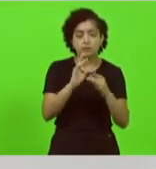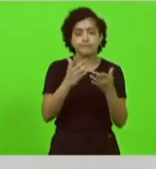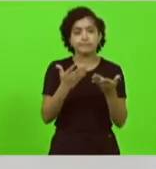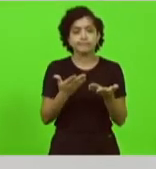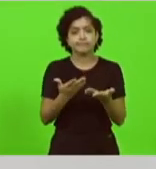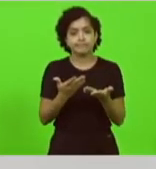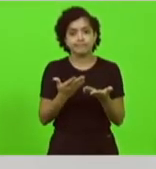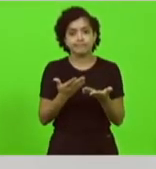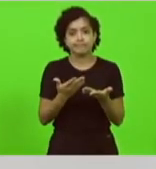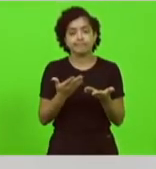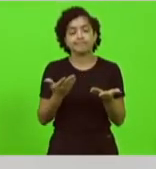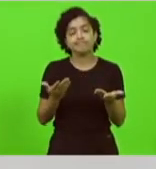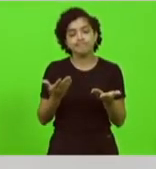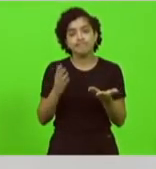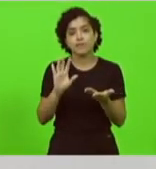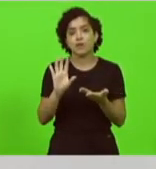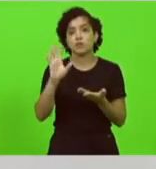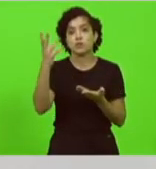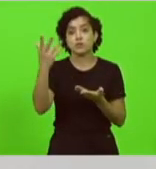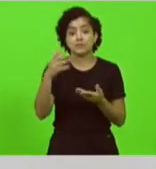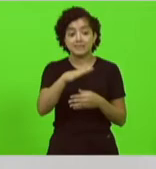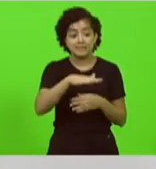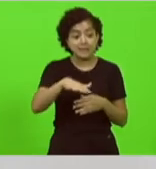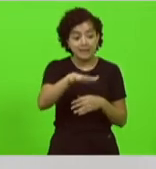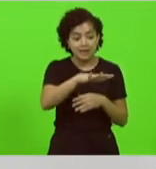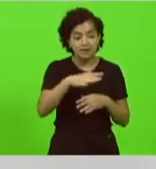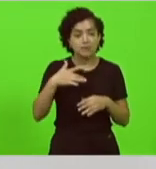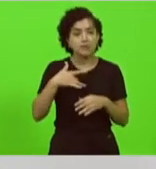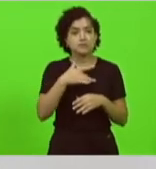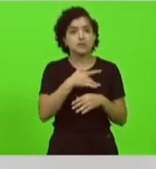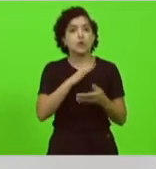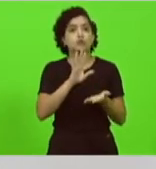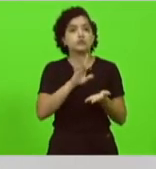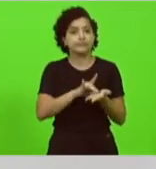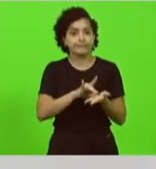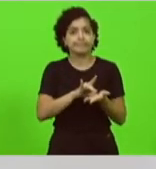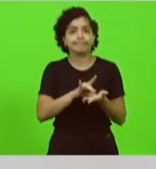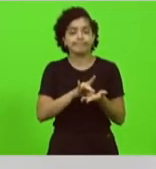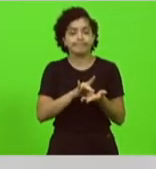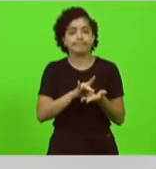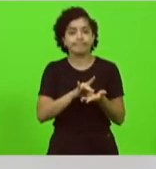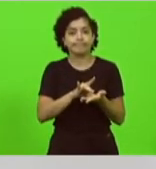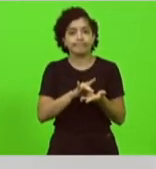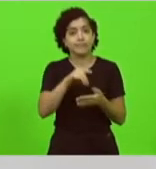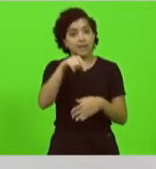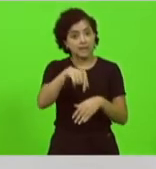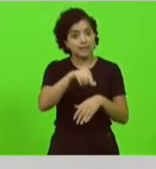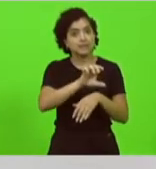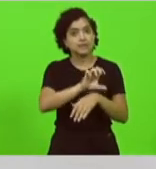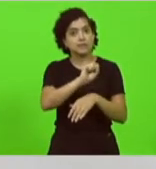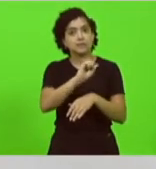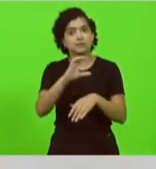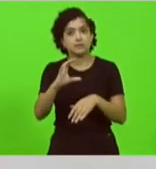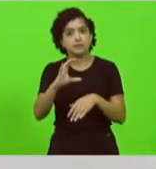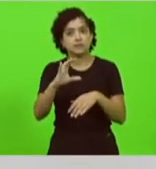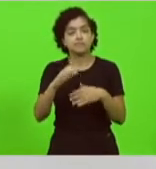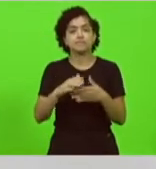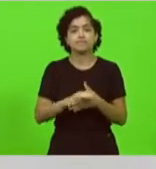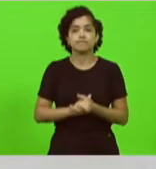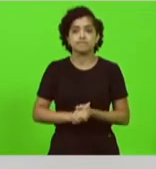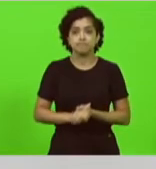é isso que está acontecendo na saúde real é isso que está acontecendo na Santa Catarina fora desse ar-condicionado aqui